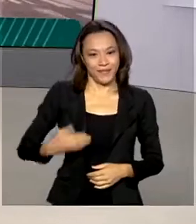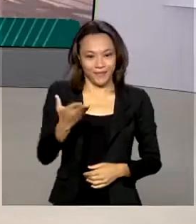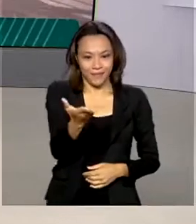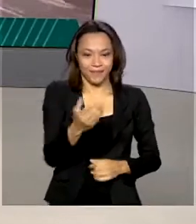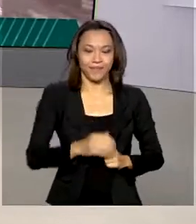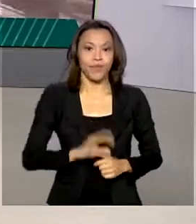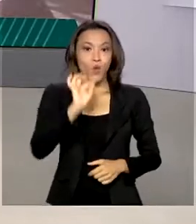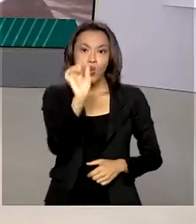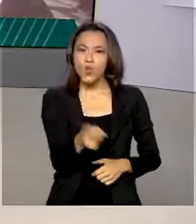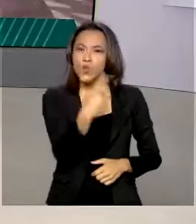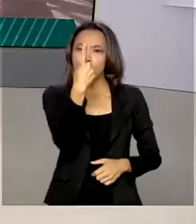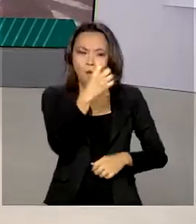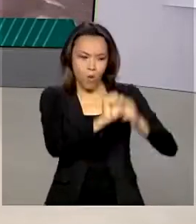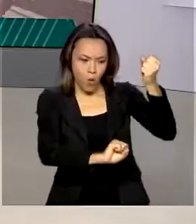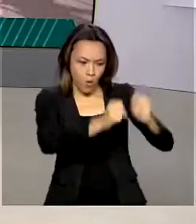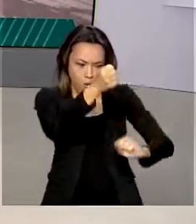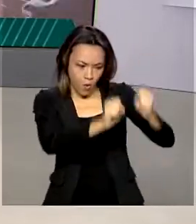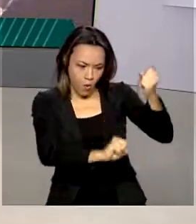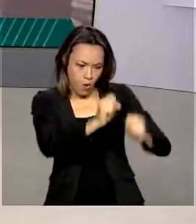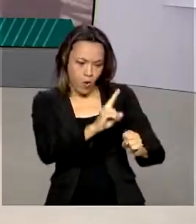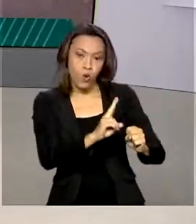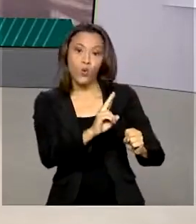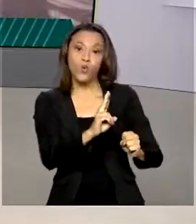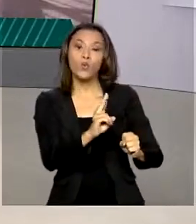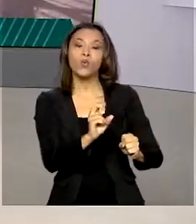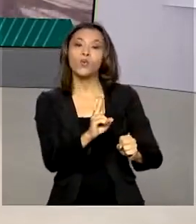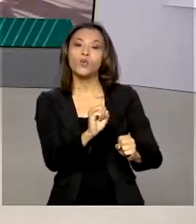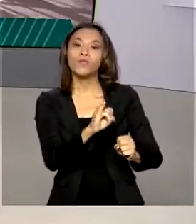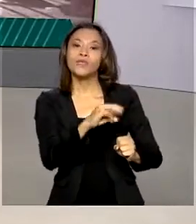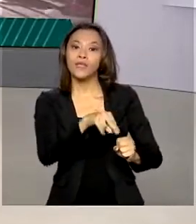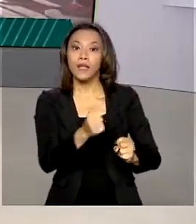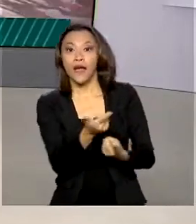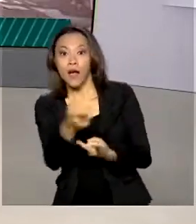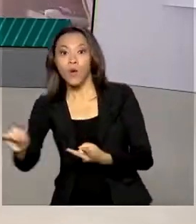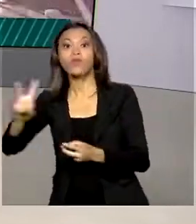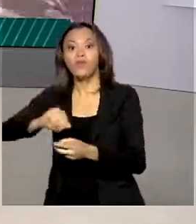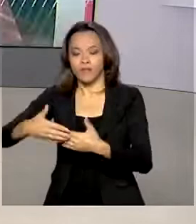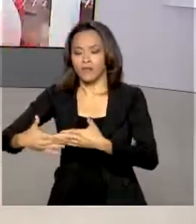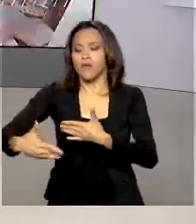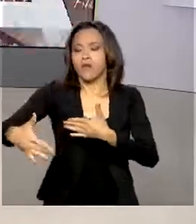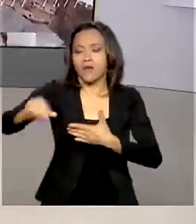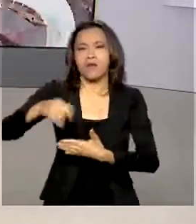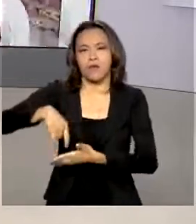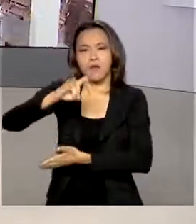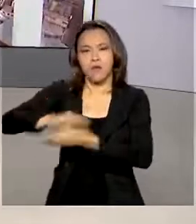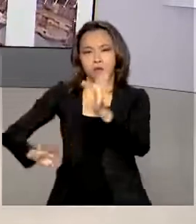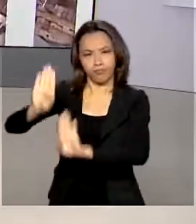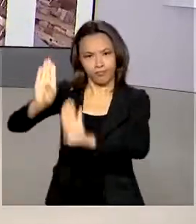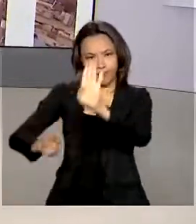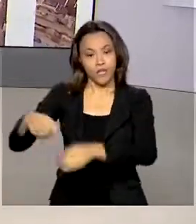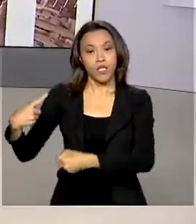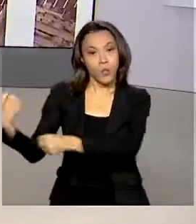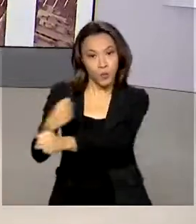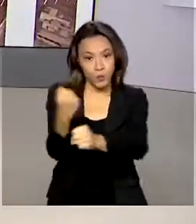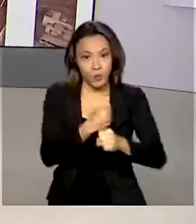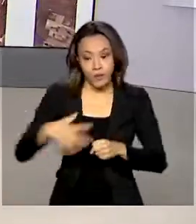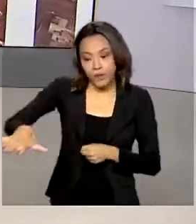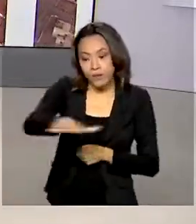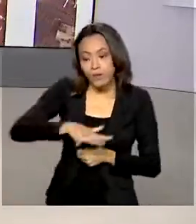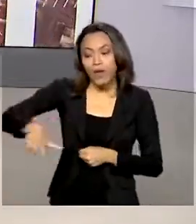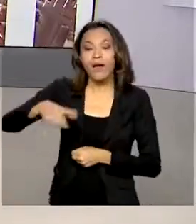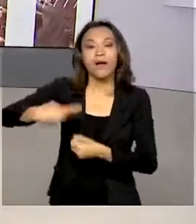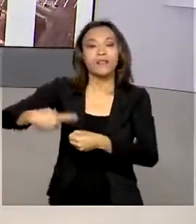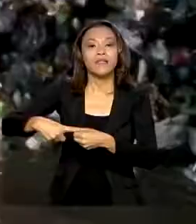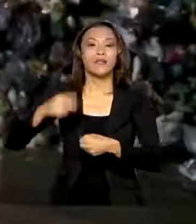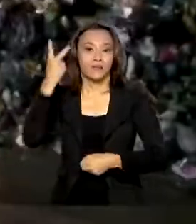Uma usina já está em funcionamento e a outra ainda será licitada e construída em Barueri, na região metropolitana de São